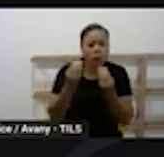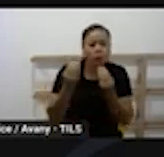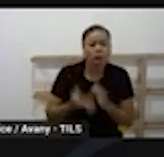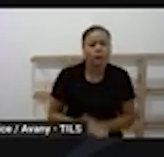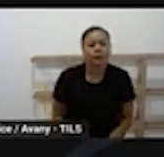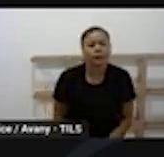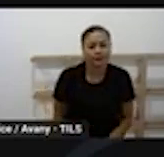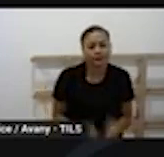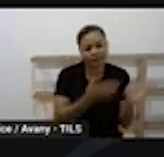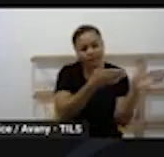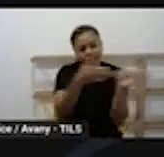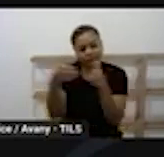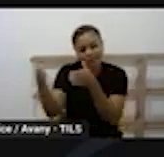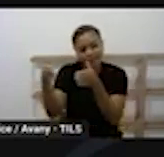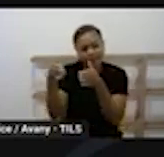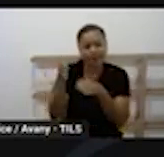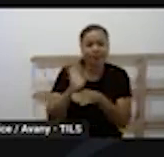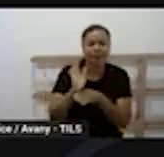Vamos assistir esse vídeo.